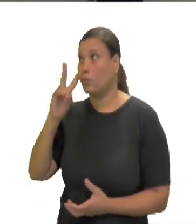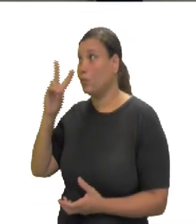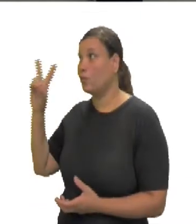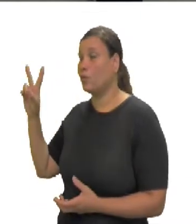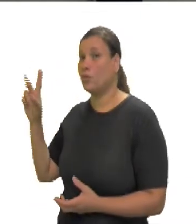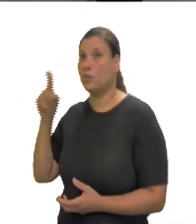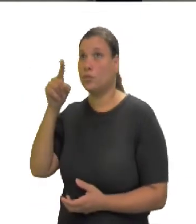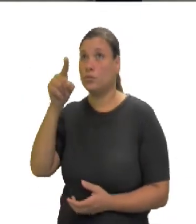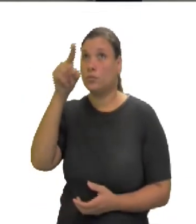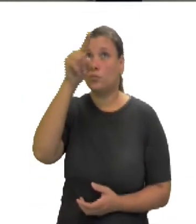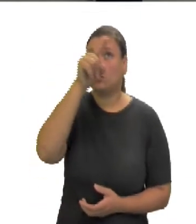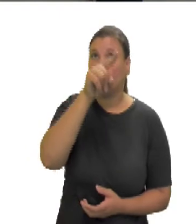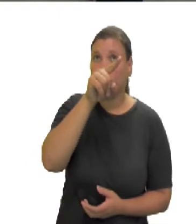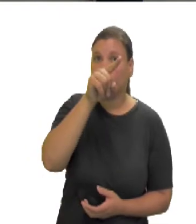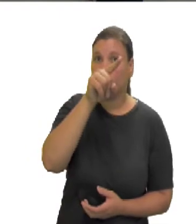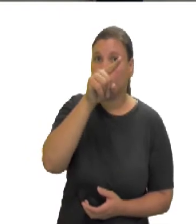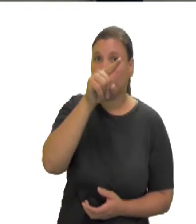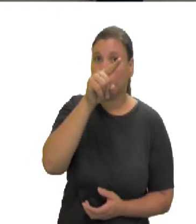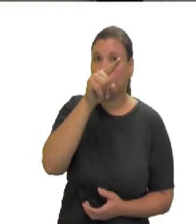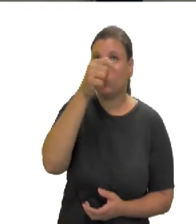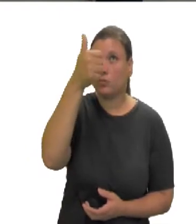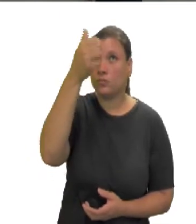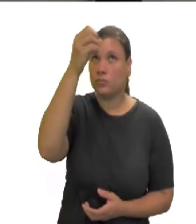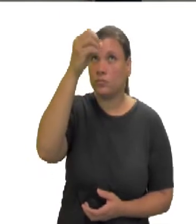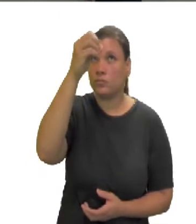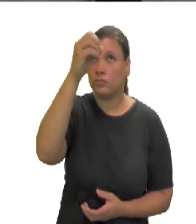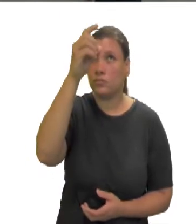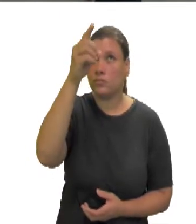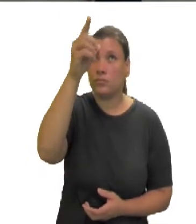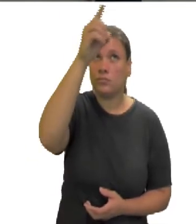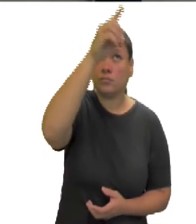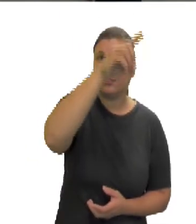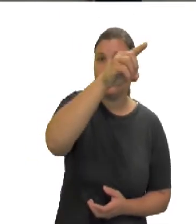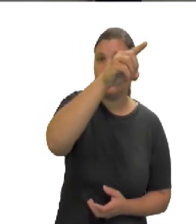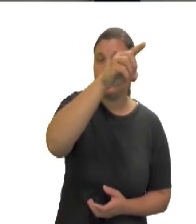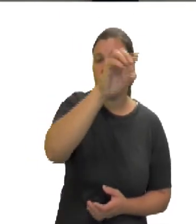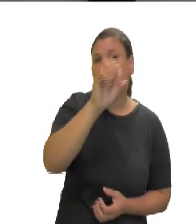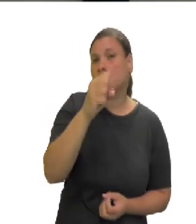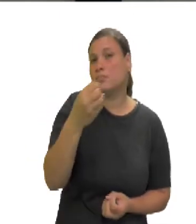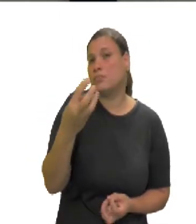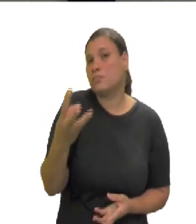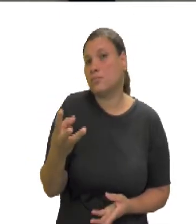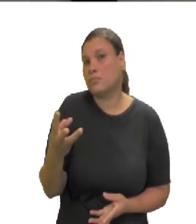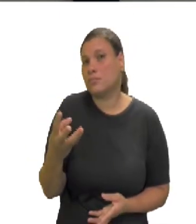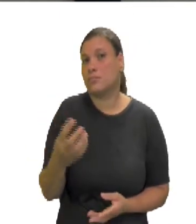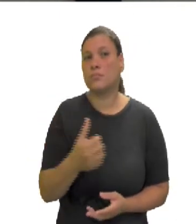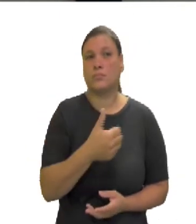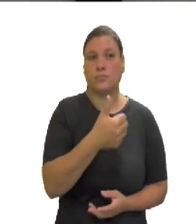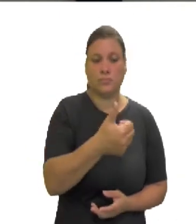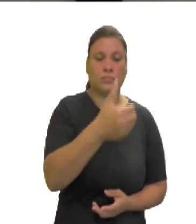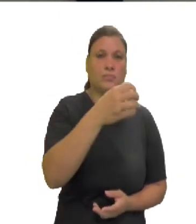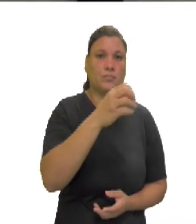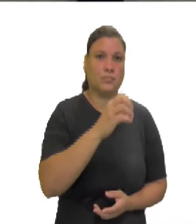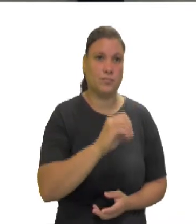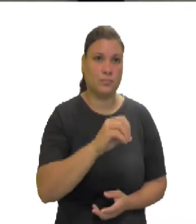10 vezes X, 10X. Vezes 2, 20X.